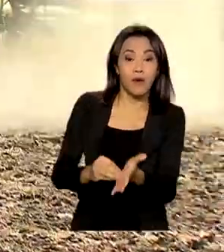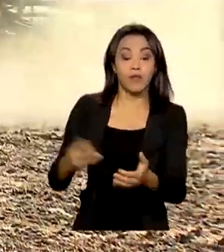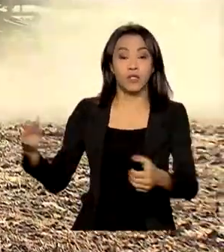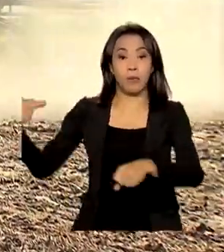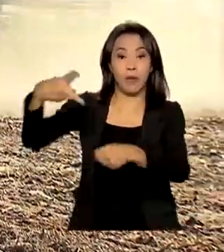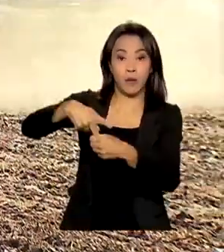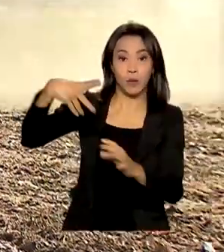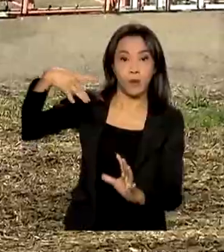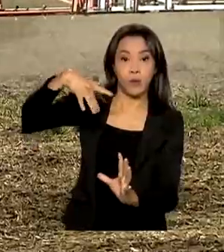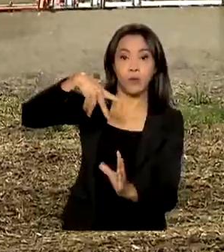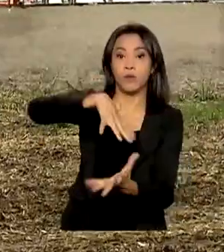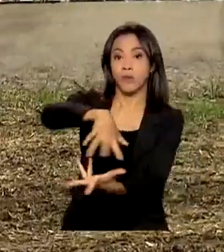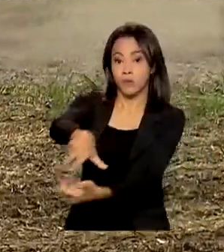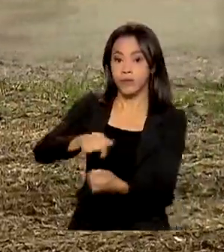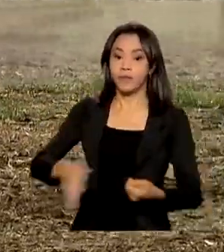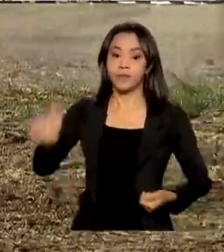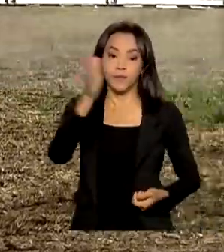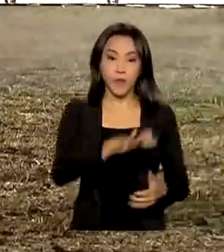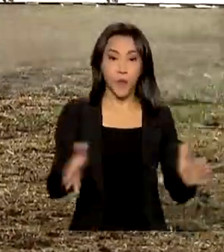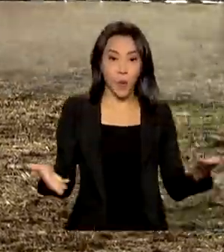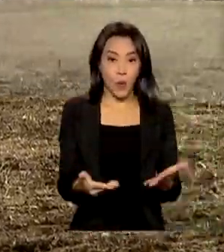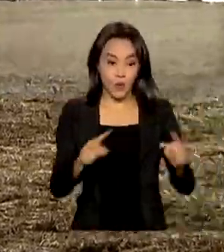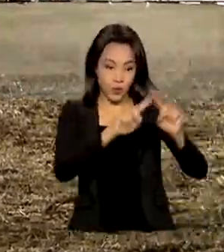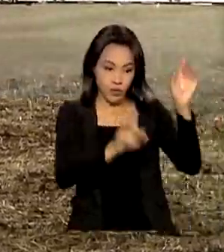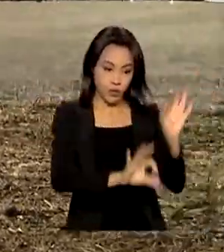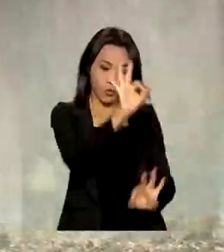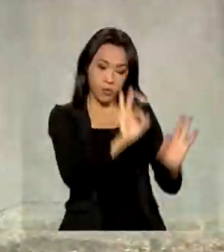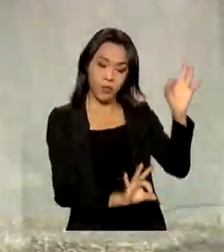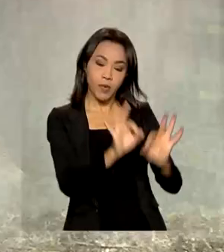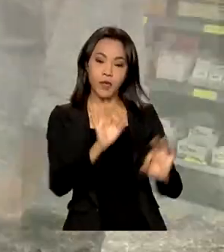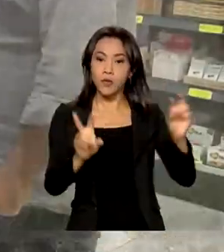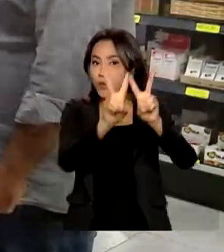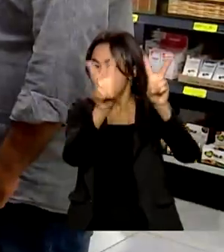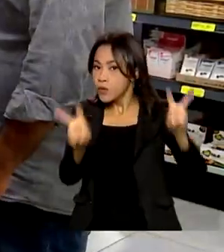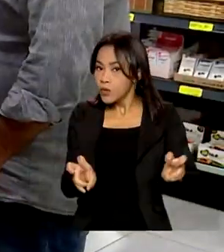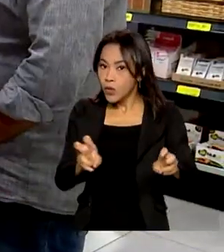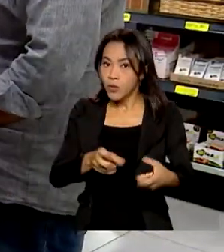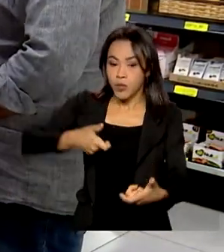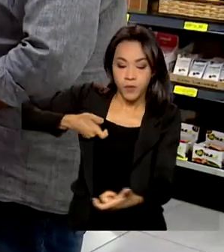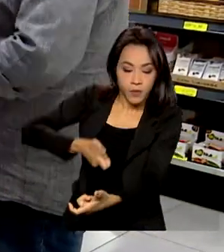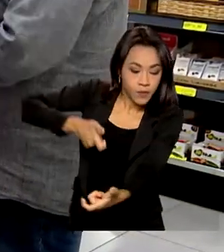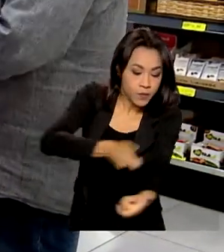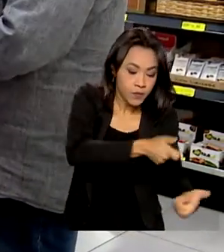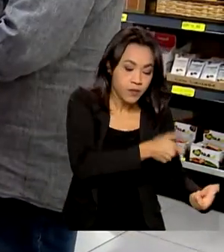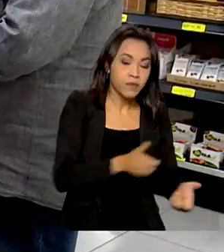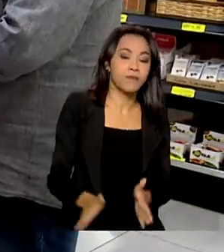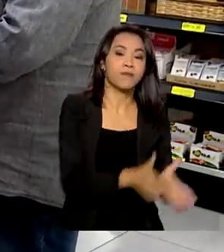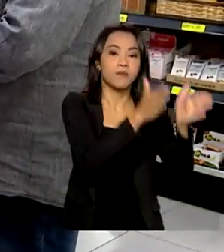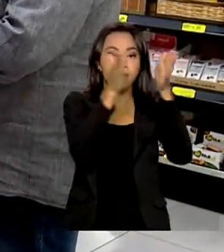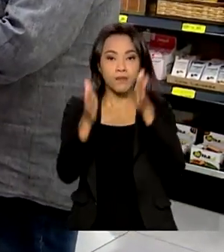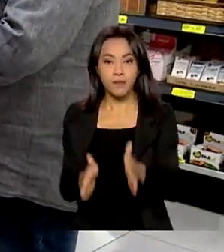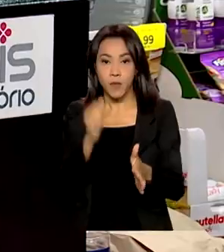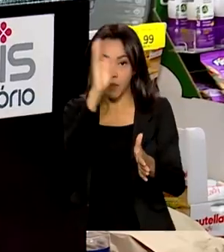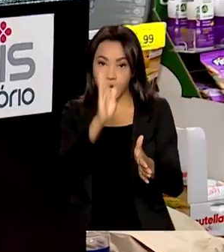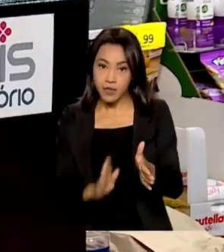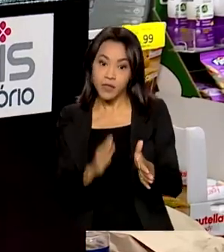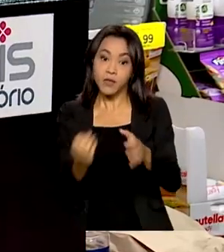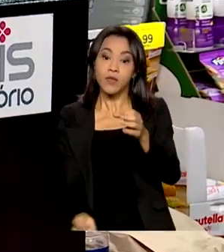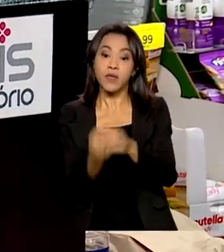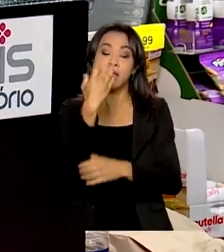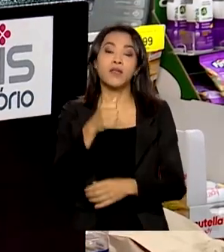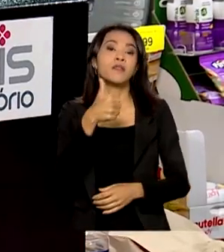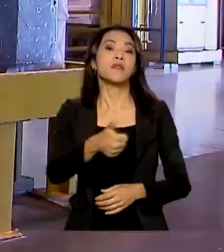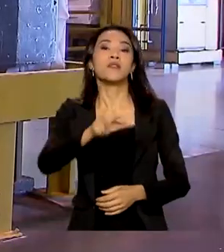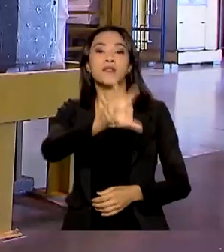Governo lança hoje Plano Nacional de Fertilizantes. Brasil gera 155 mil novos